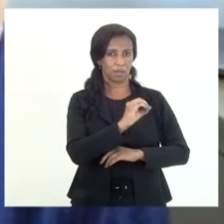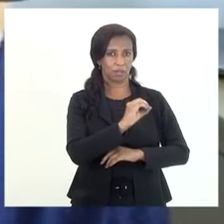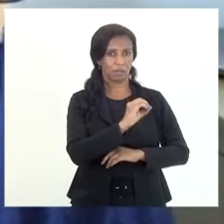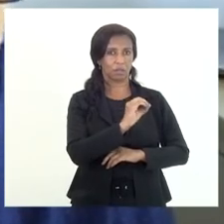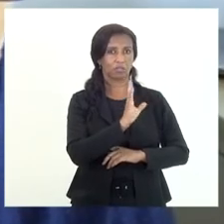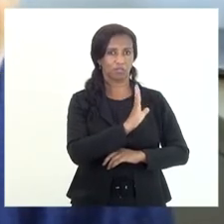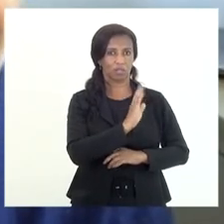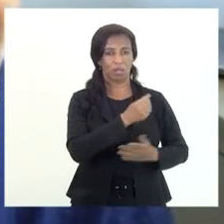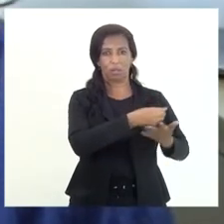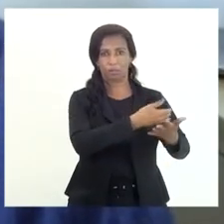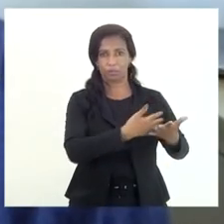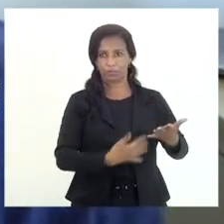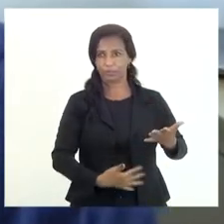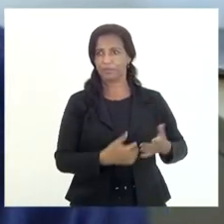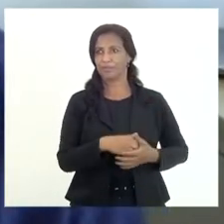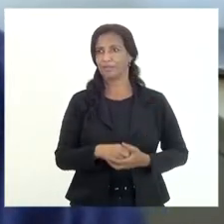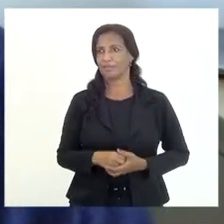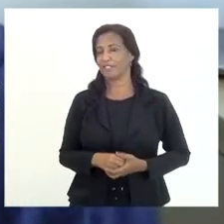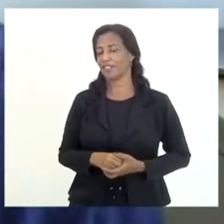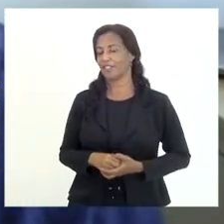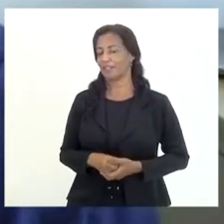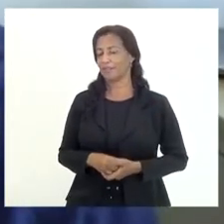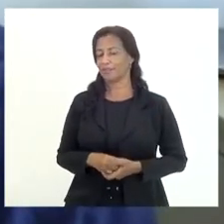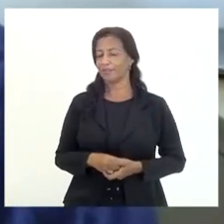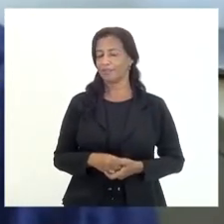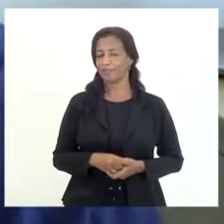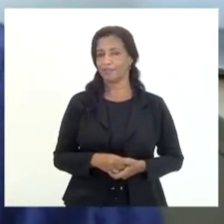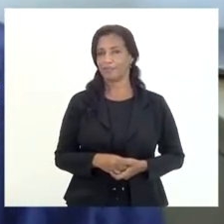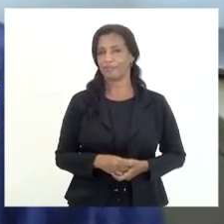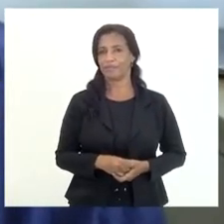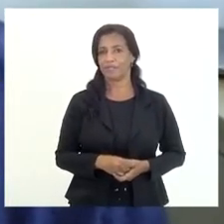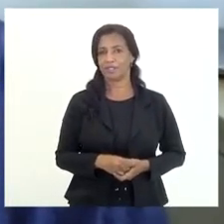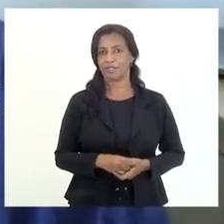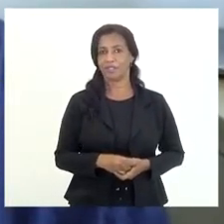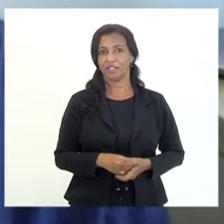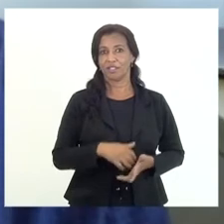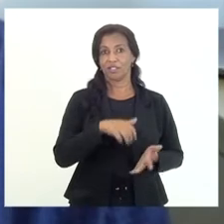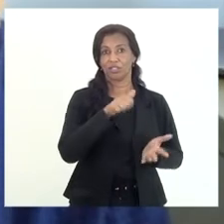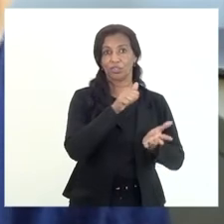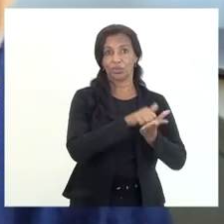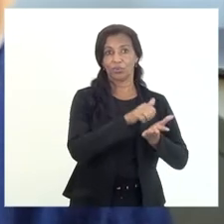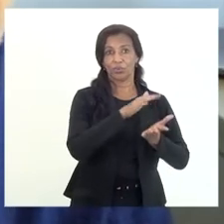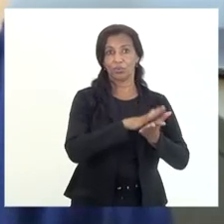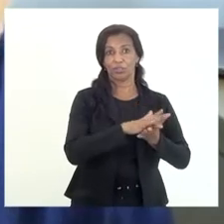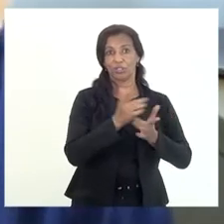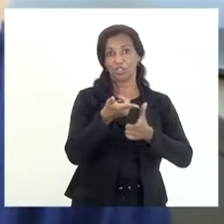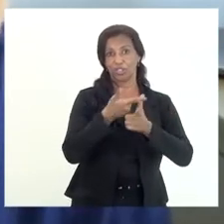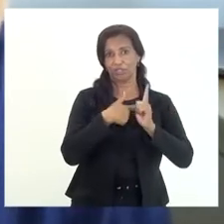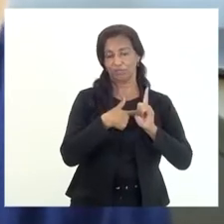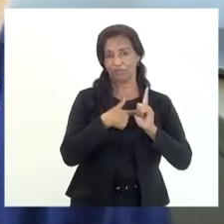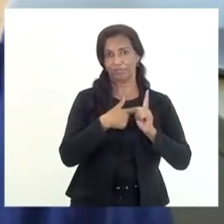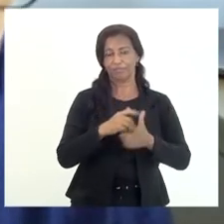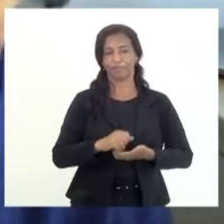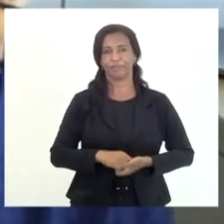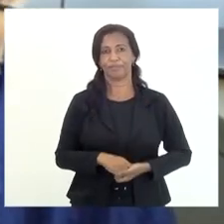de altos de infração escritos em dívida ativa